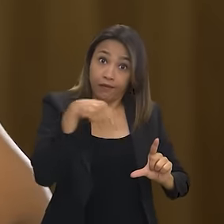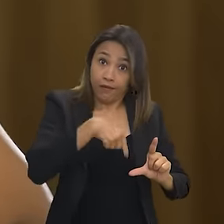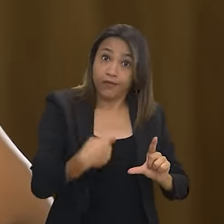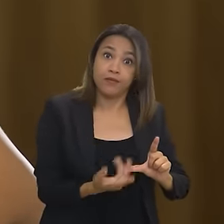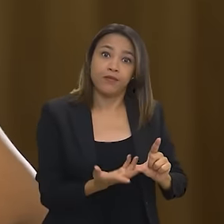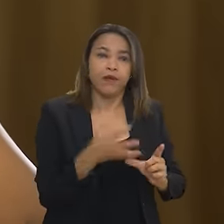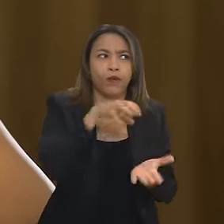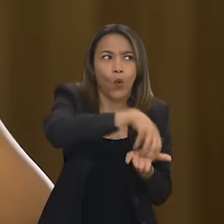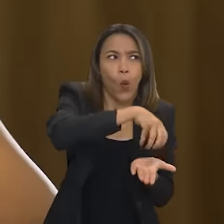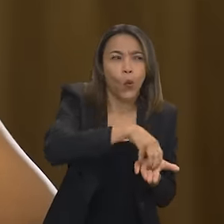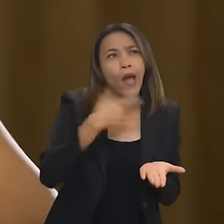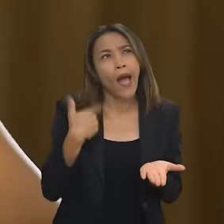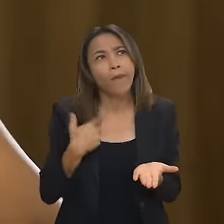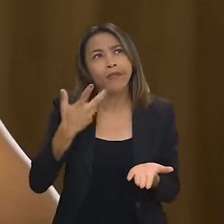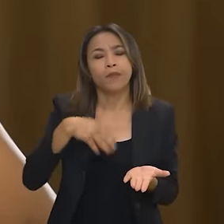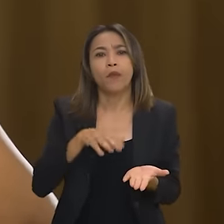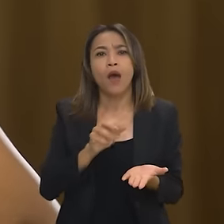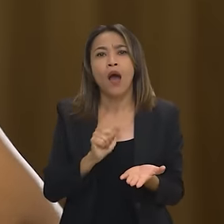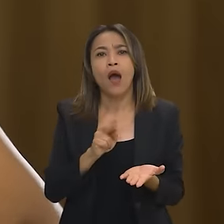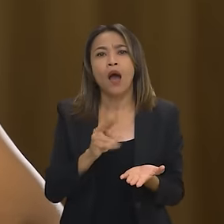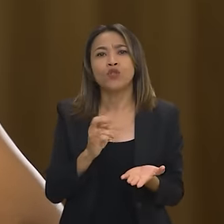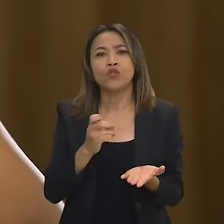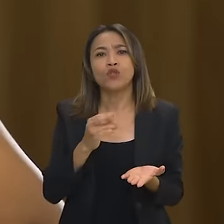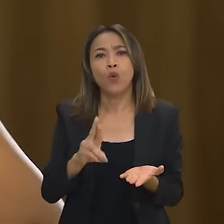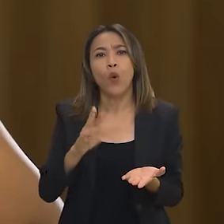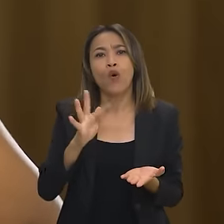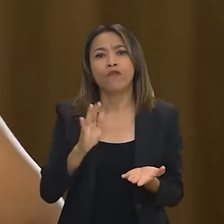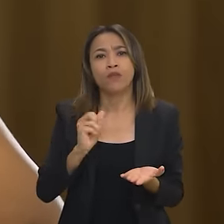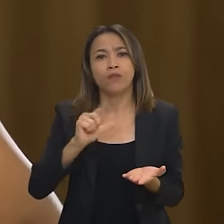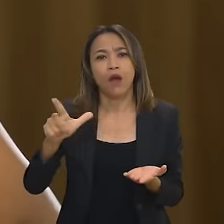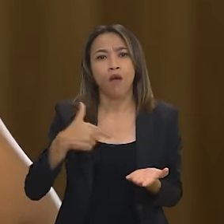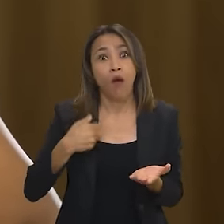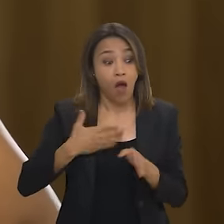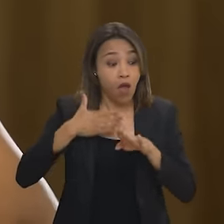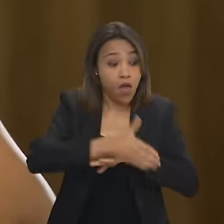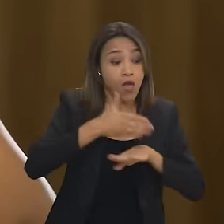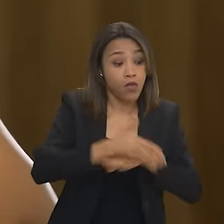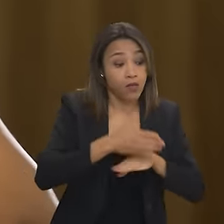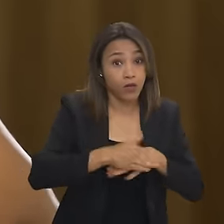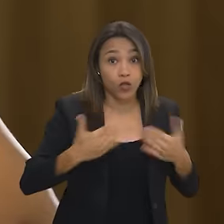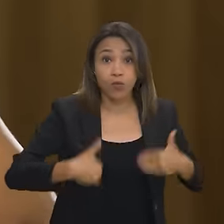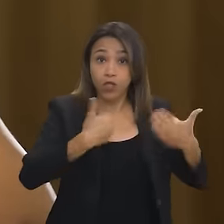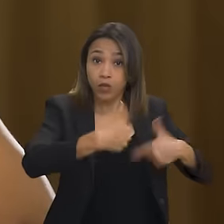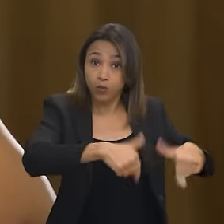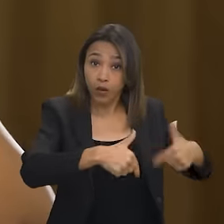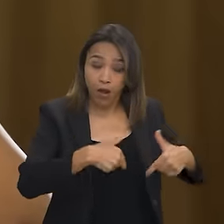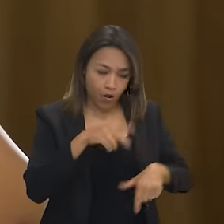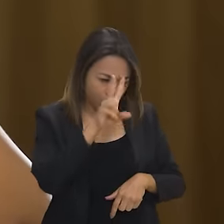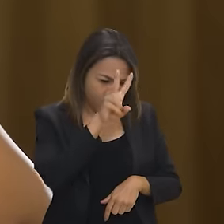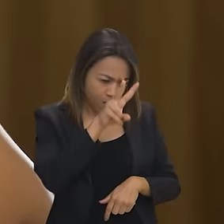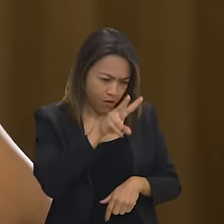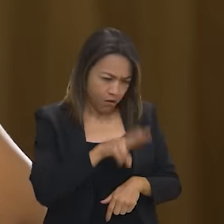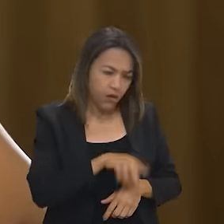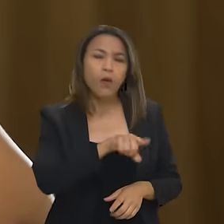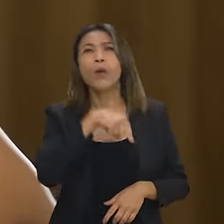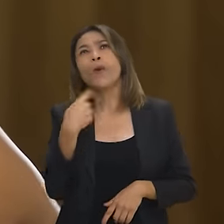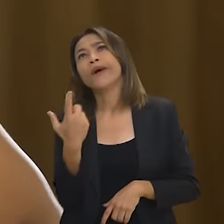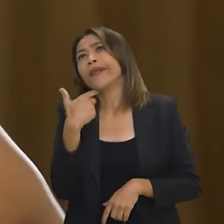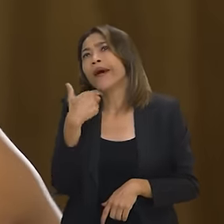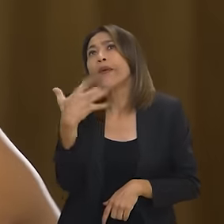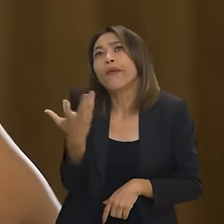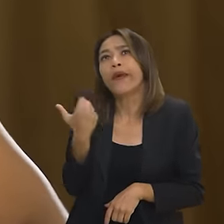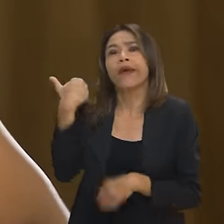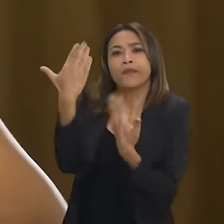interesse. Você quer ser auditor fiscal do trabalho, por exemplo? Dá uma olhada no site do Ministério do Trabalho e Emprego. Você quer fazer o concurso para a